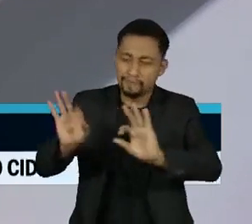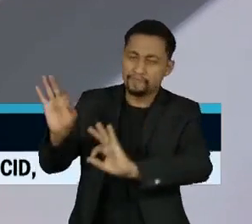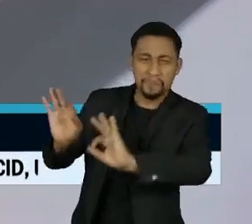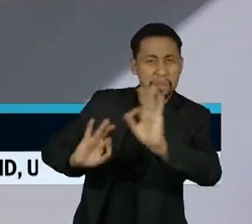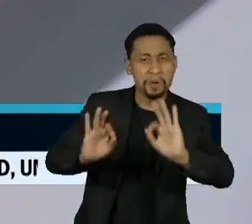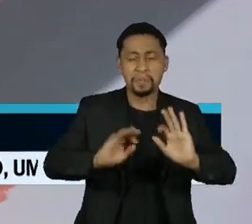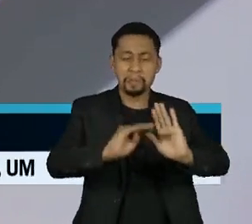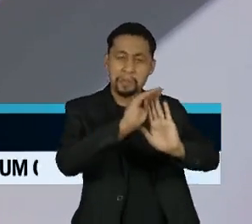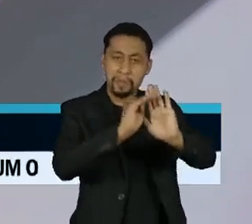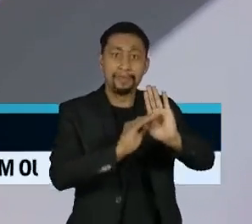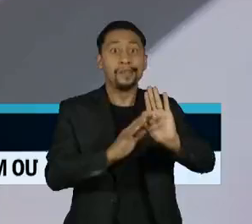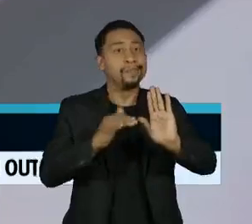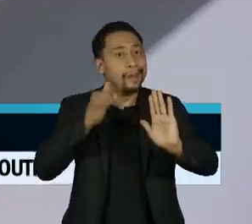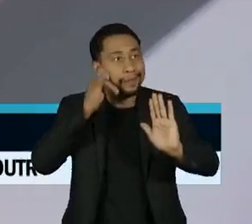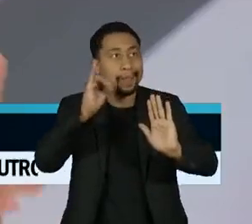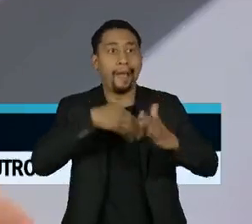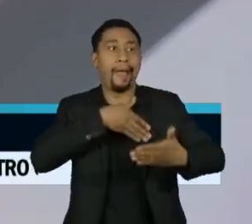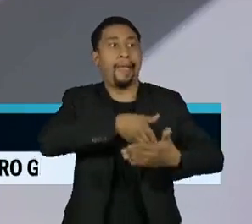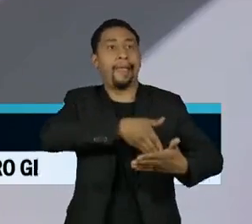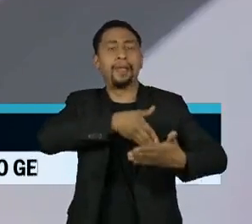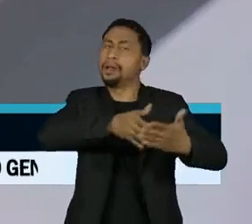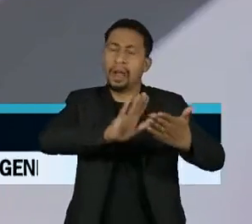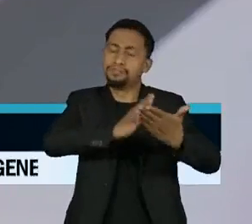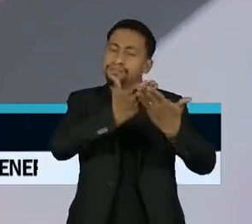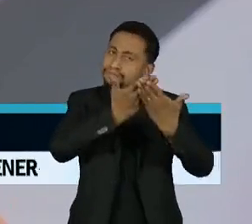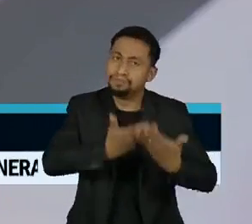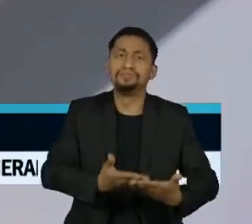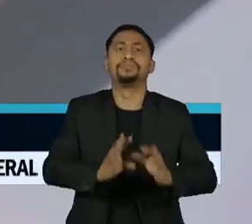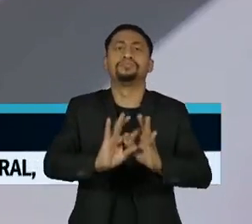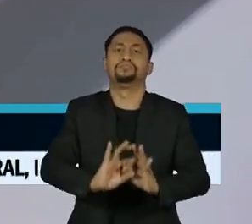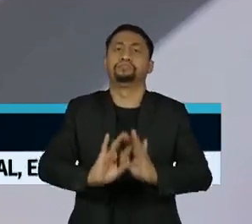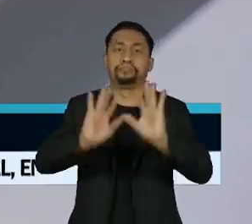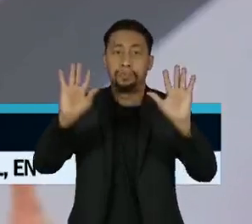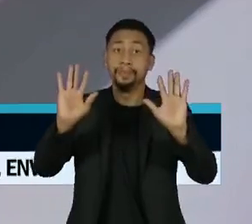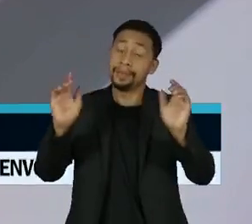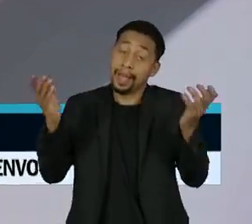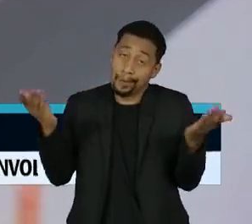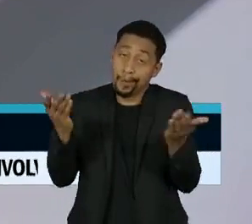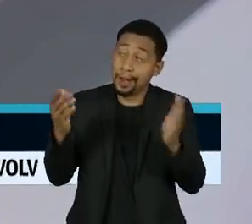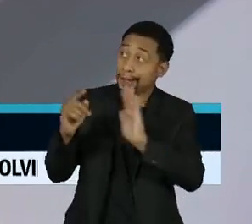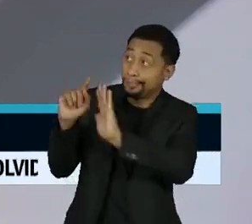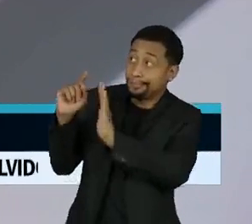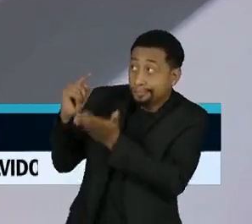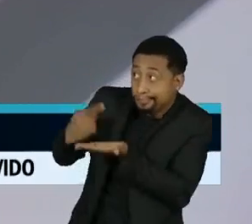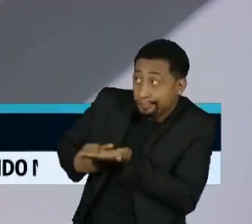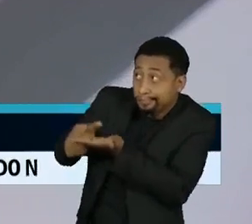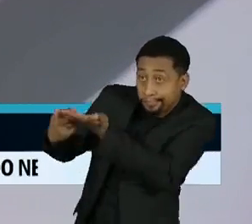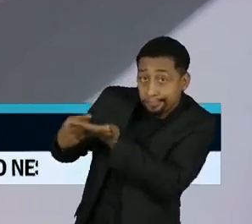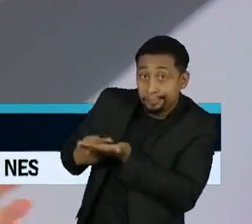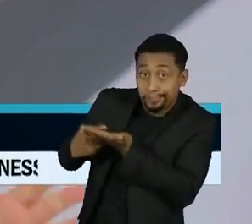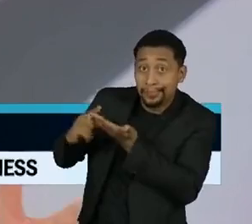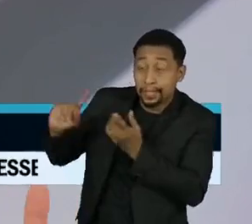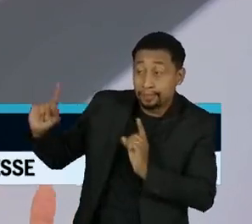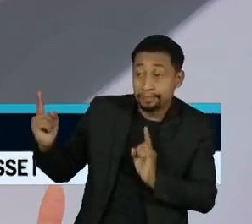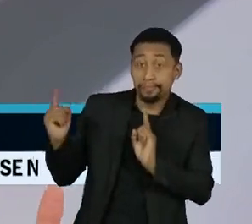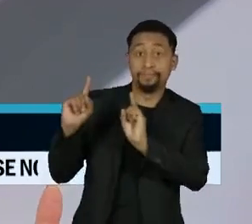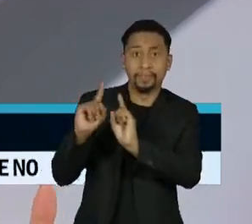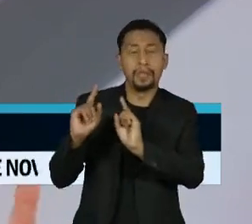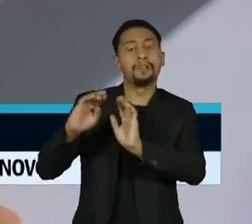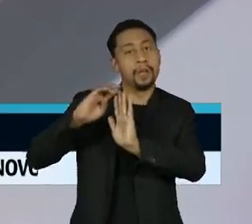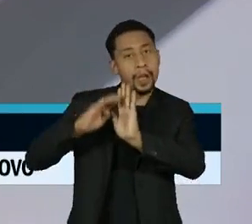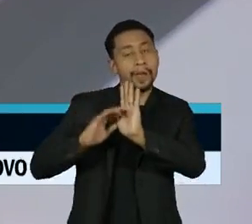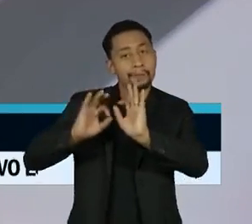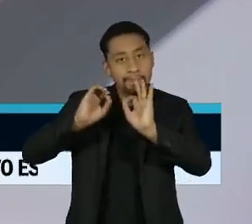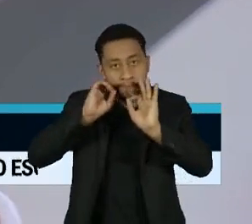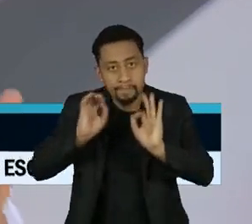travam o comércio e que são feitas hoje a nível bilateral. Então, fechar um acordo de blocos estabelecendo boas regras